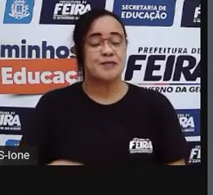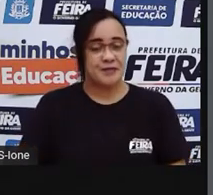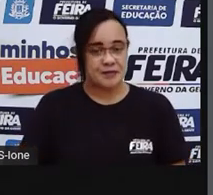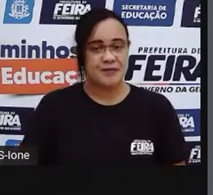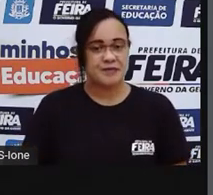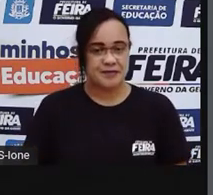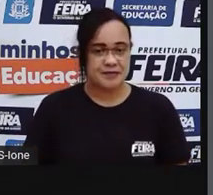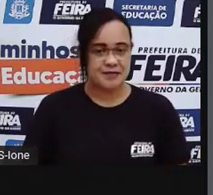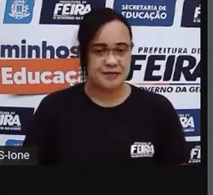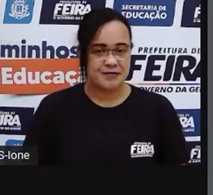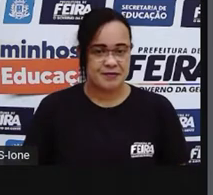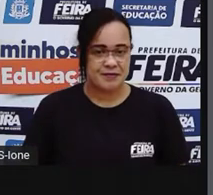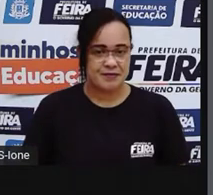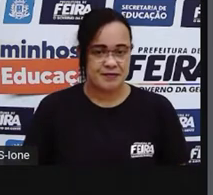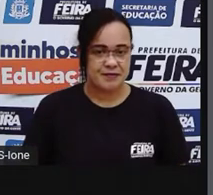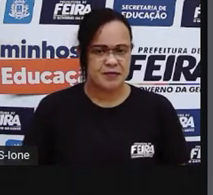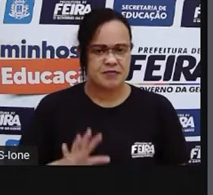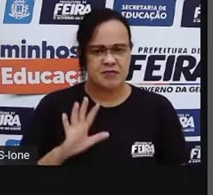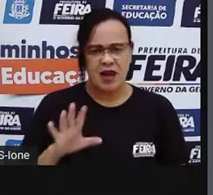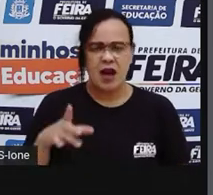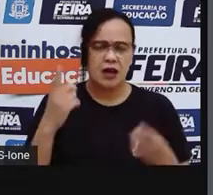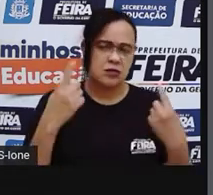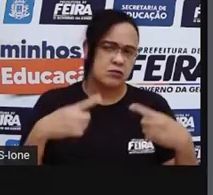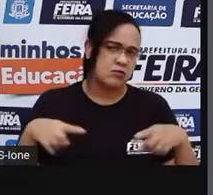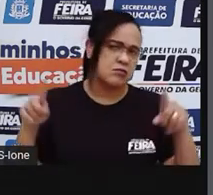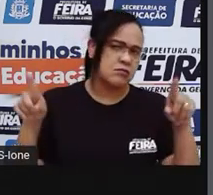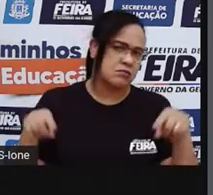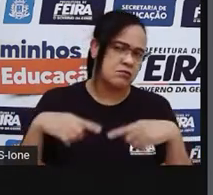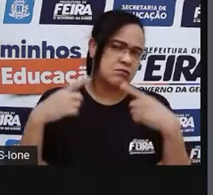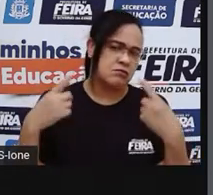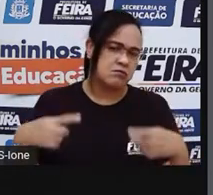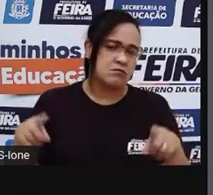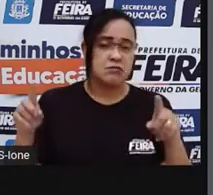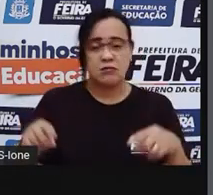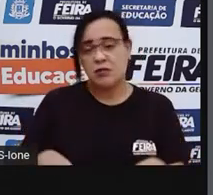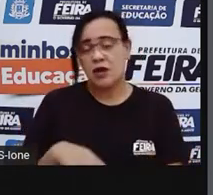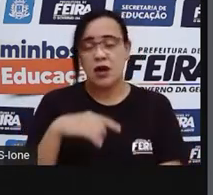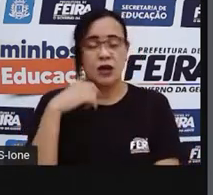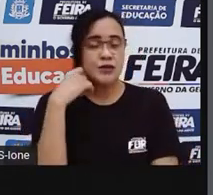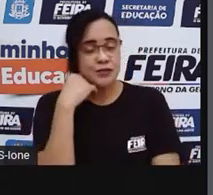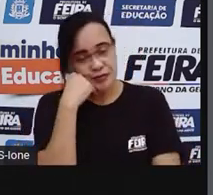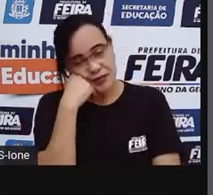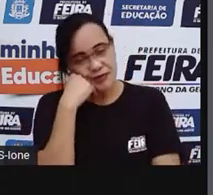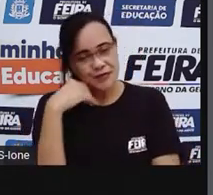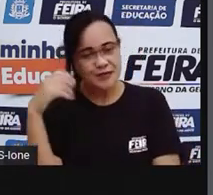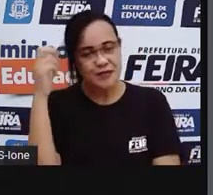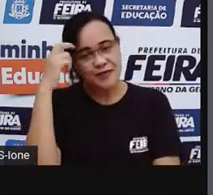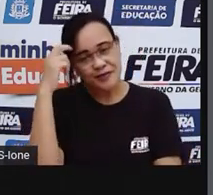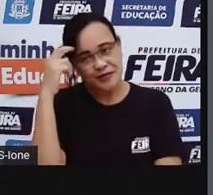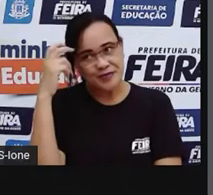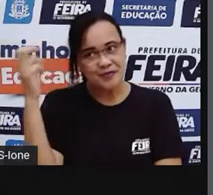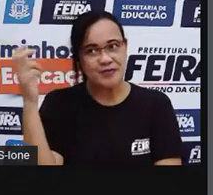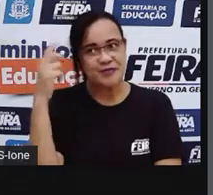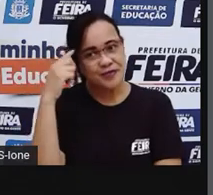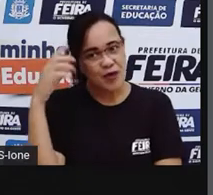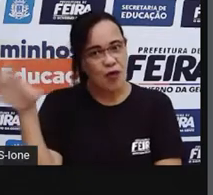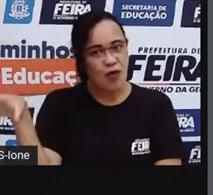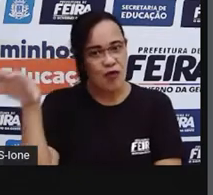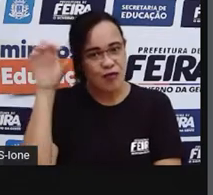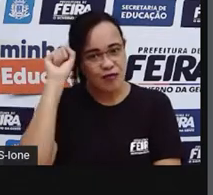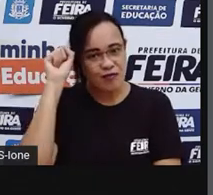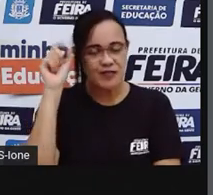Ao canto onde a gente gosta de ficar sentada, ouvindo o canto gostoso de uma ave